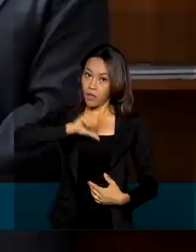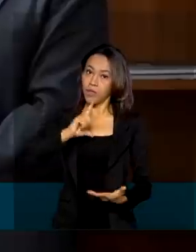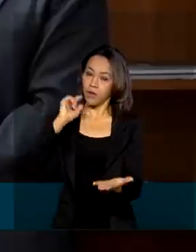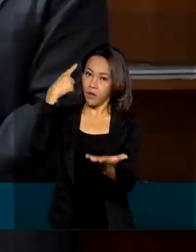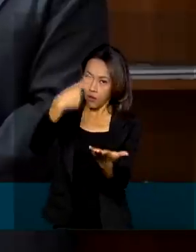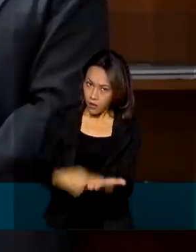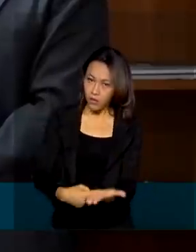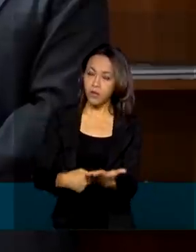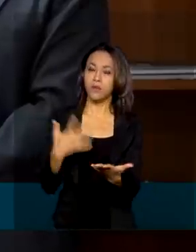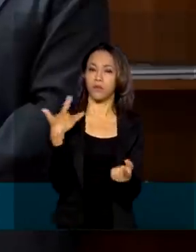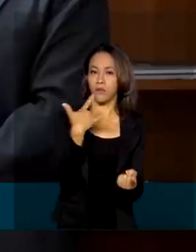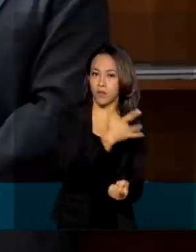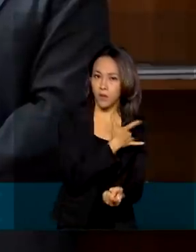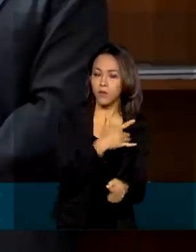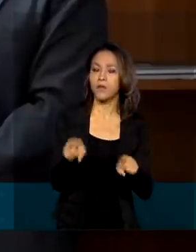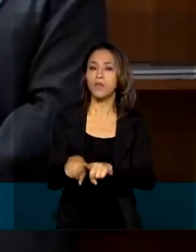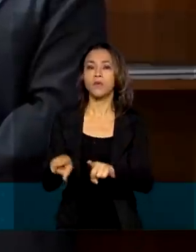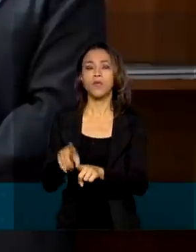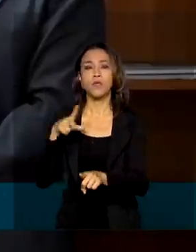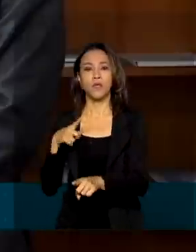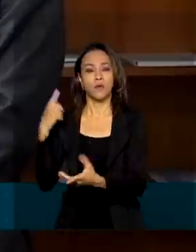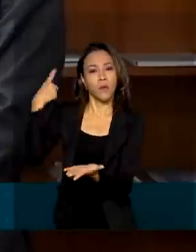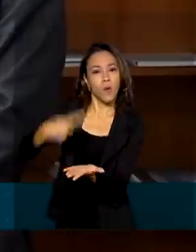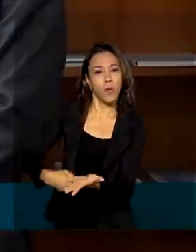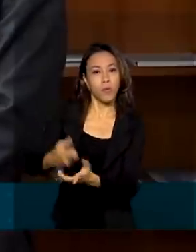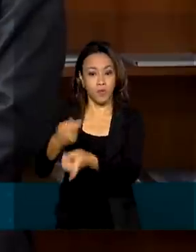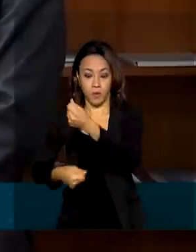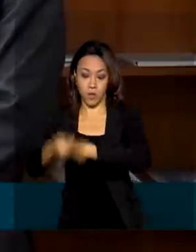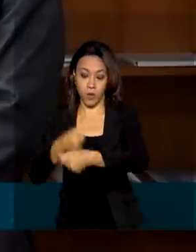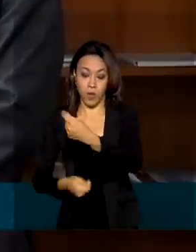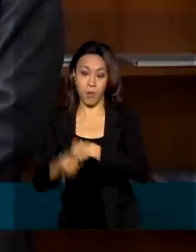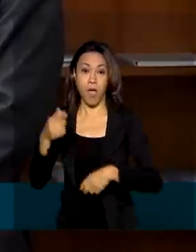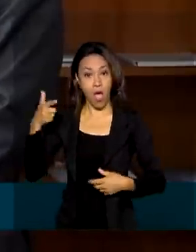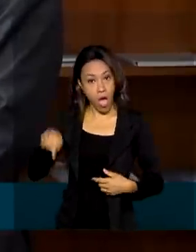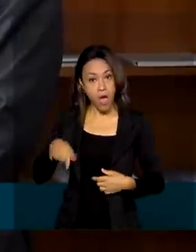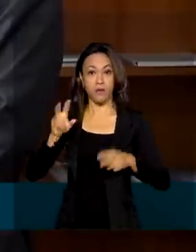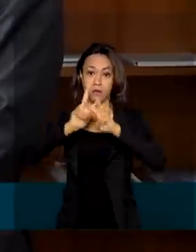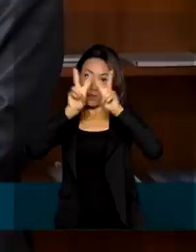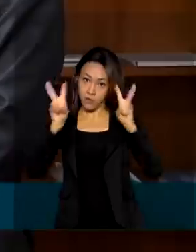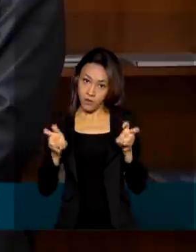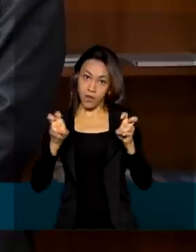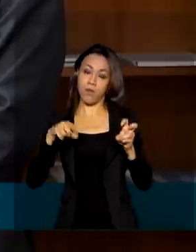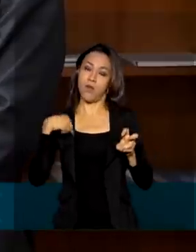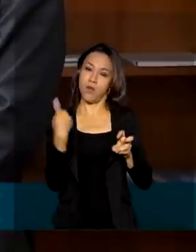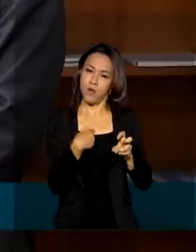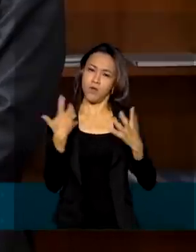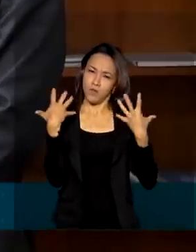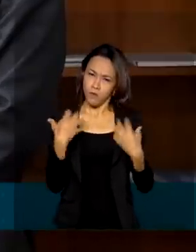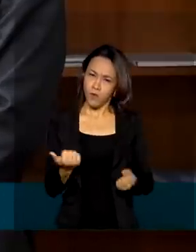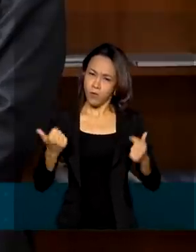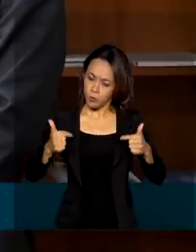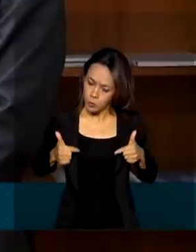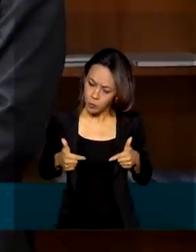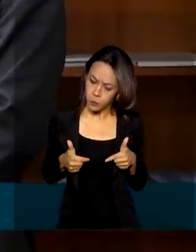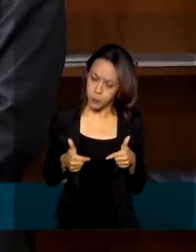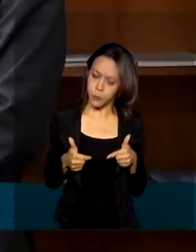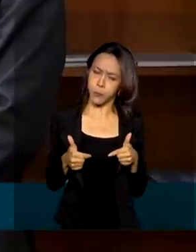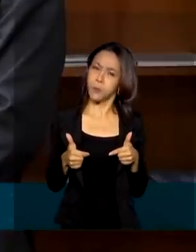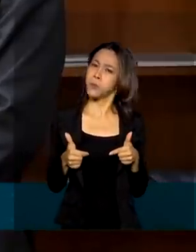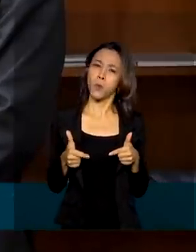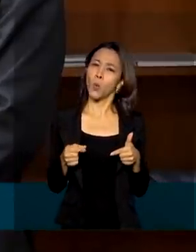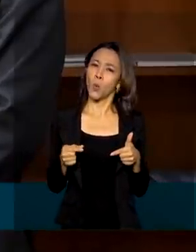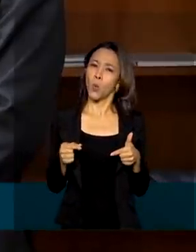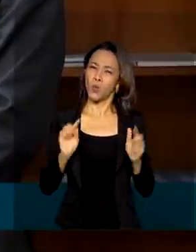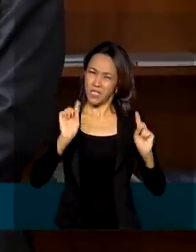e um compromisso também com a economia. Essa é a nossa pauta e nós vamos enfrentar esse desafio